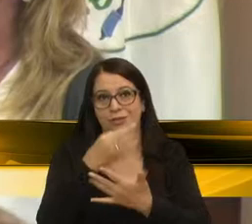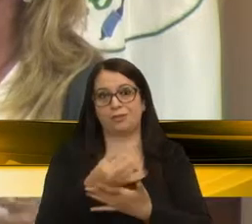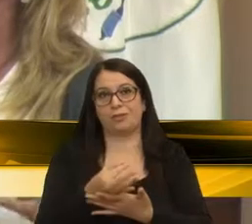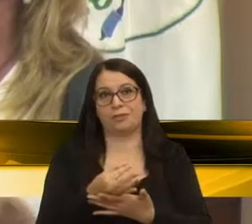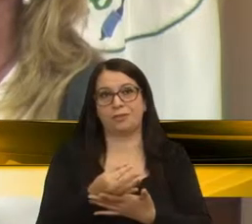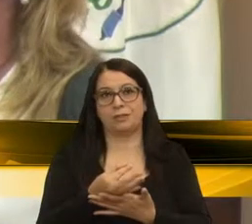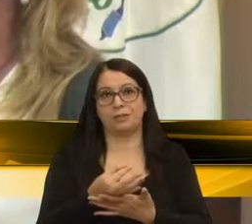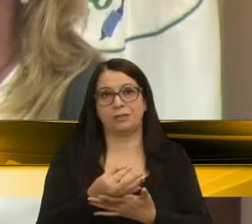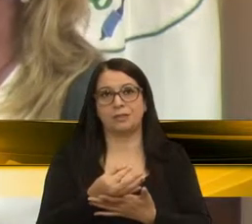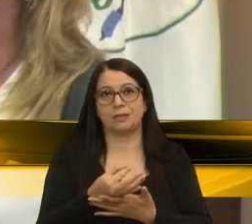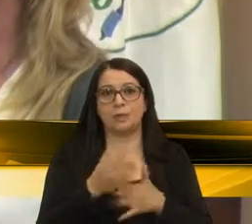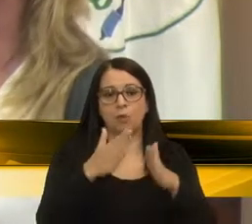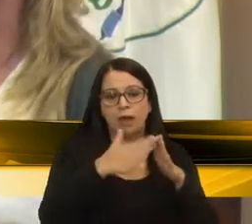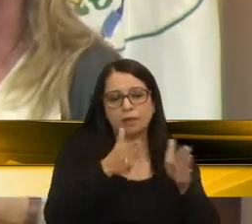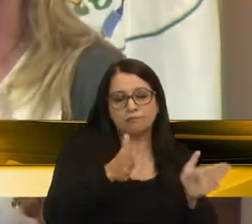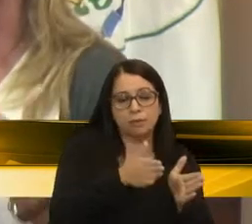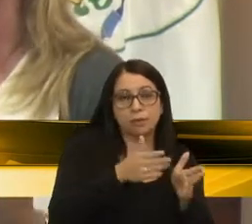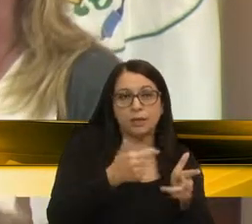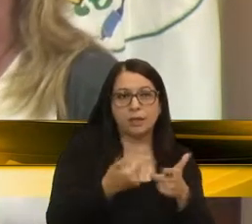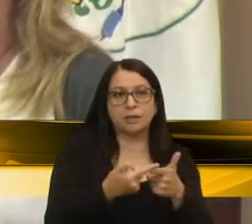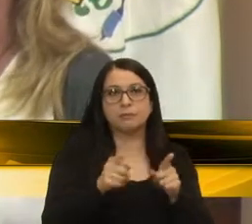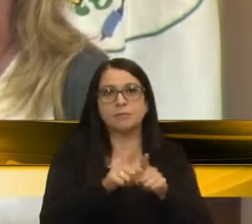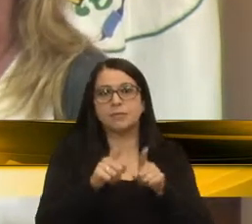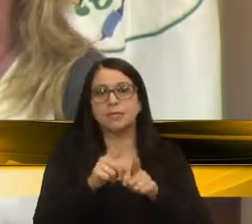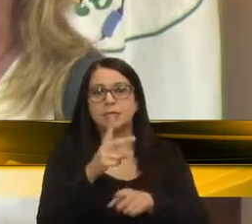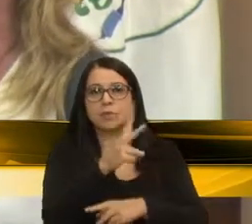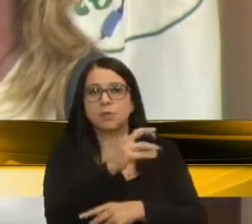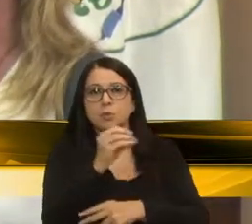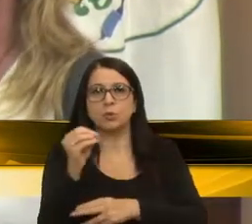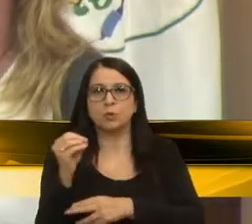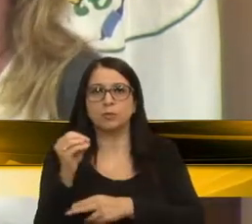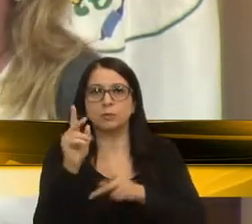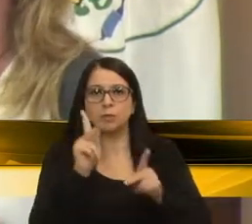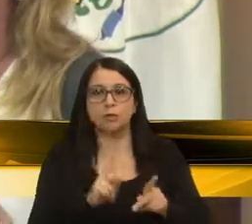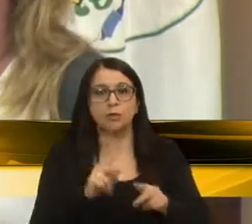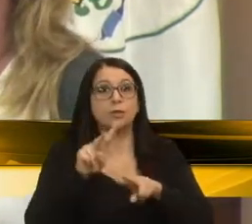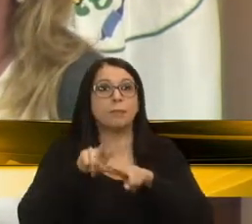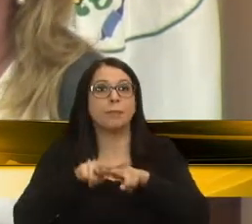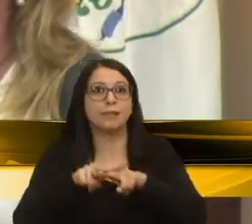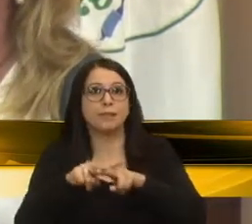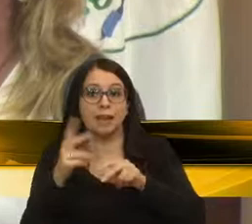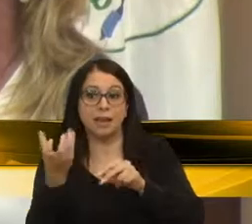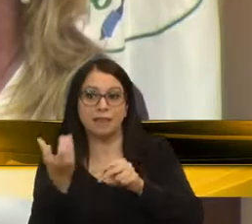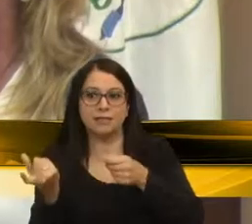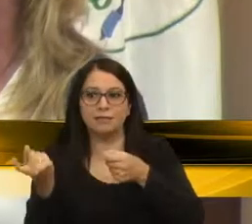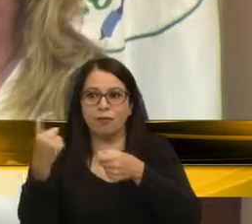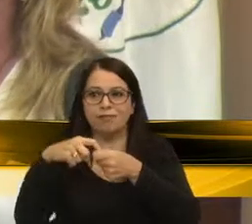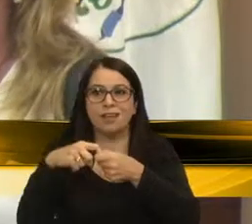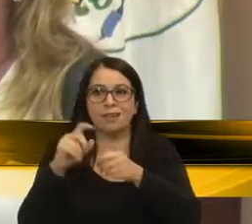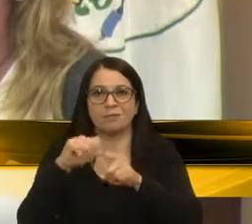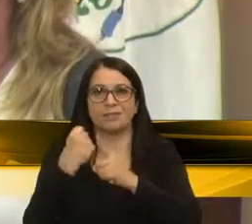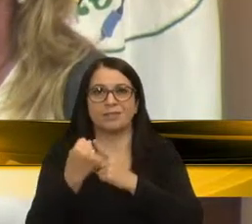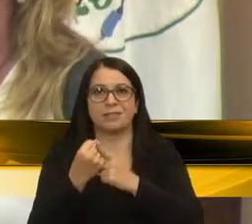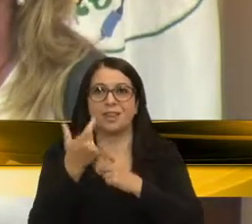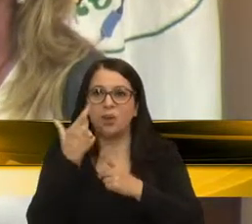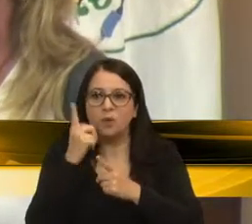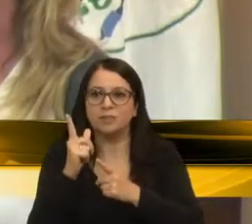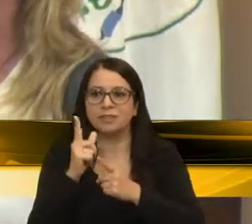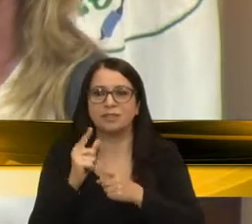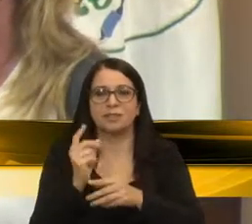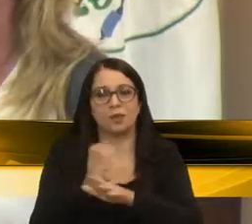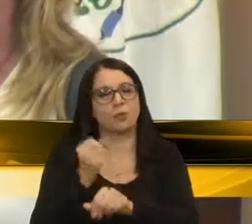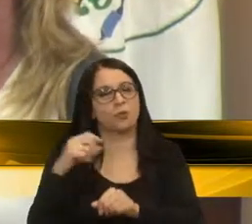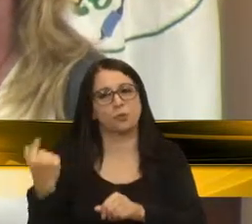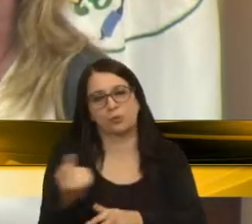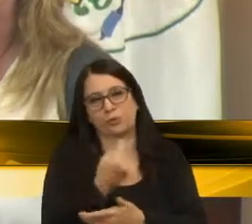São casas pequenas, mas até 200 recuperandos. quem nós conseguir recuperar, nós estamos no lucro